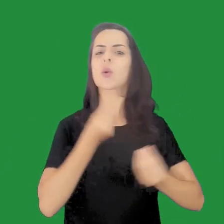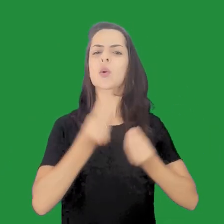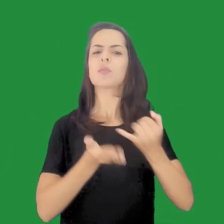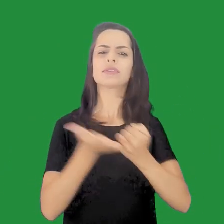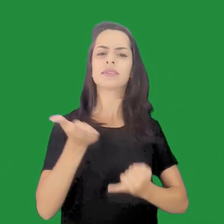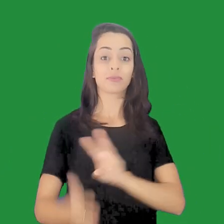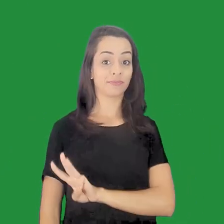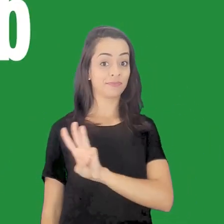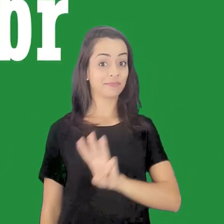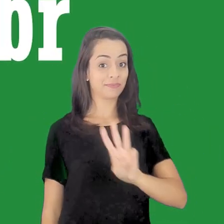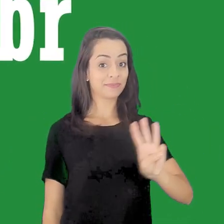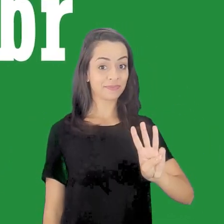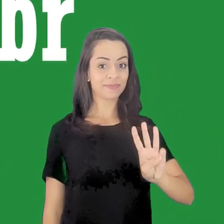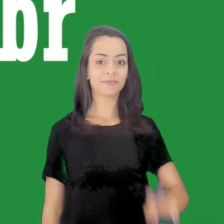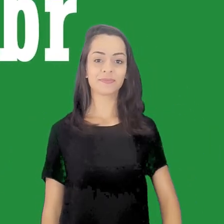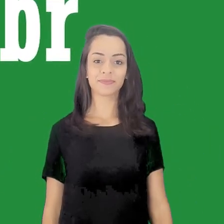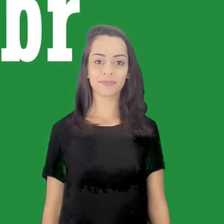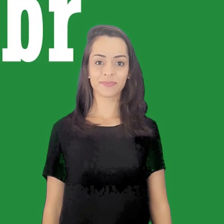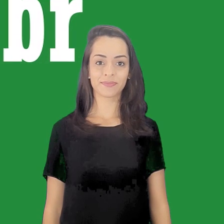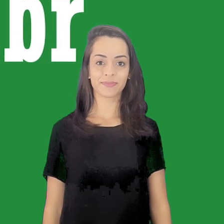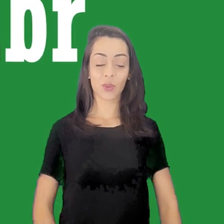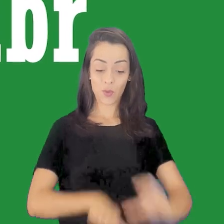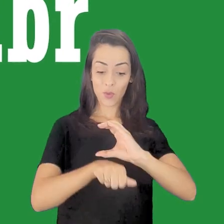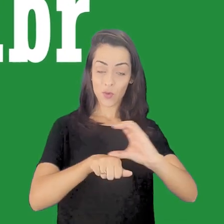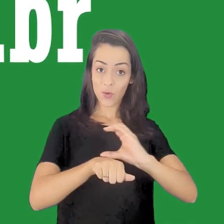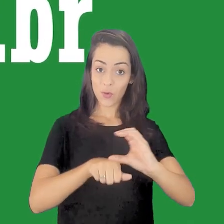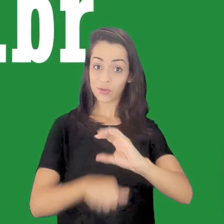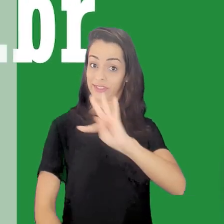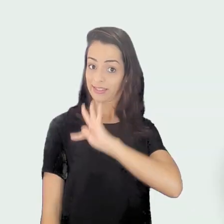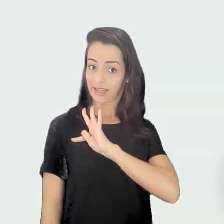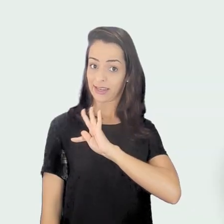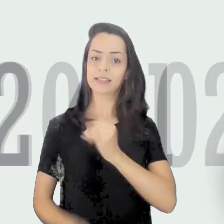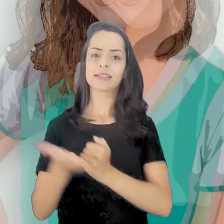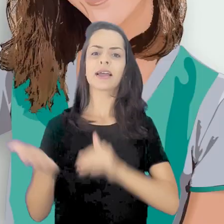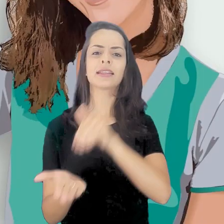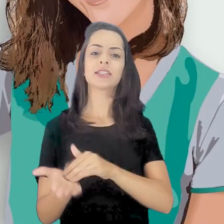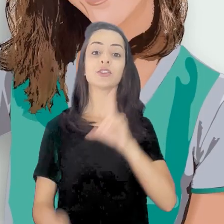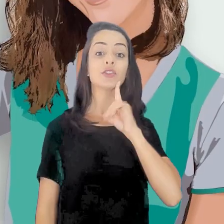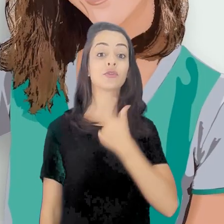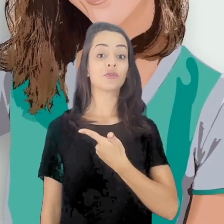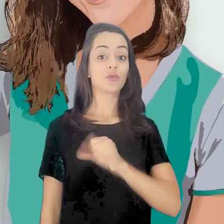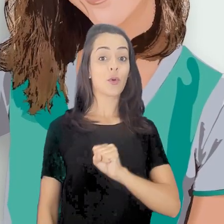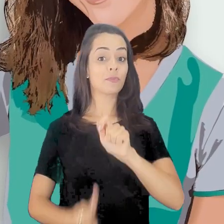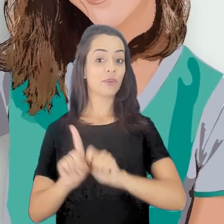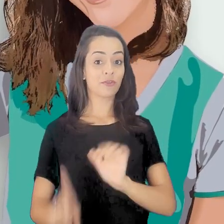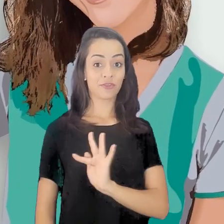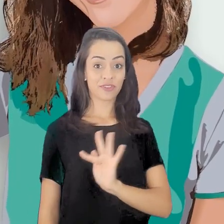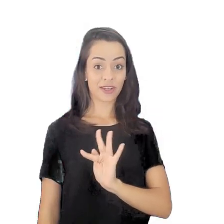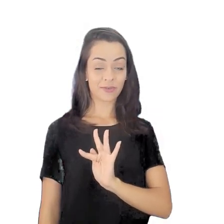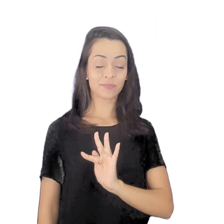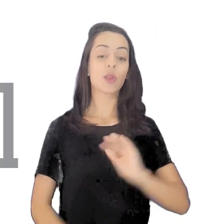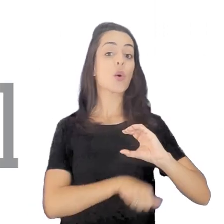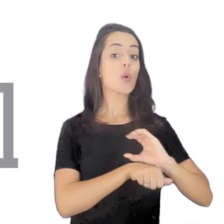www.ifnmg.edu.br. Cursos técnicos até o dia 28 de